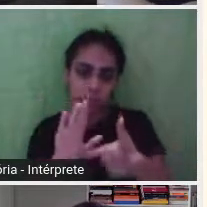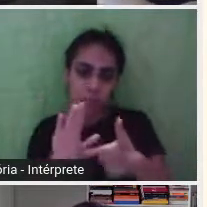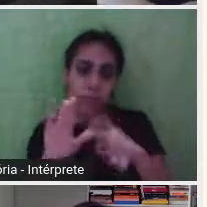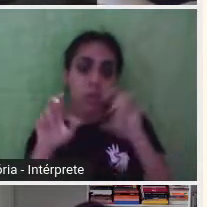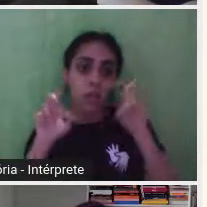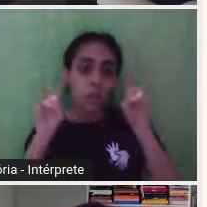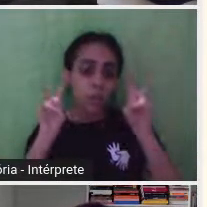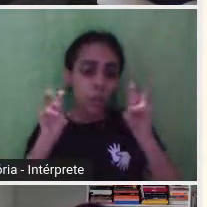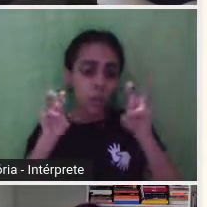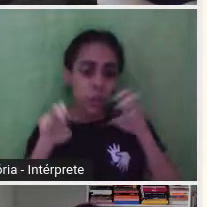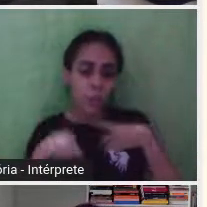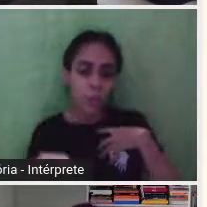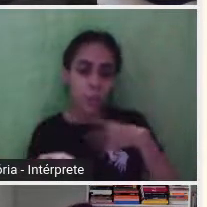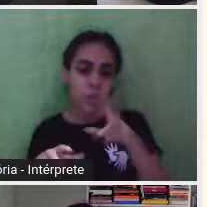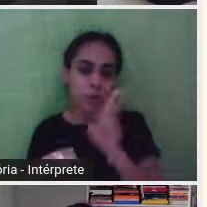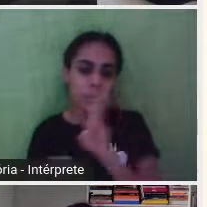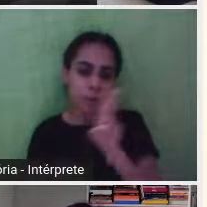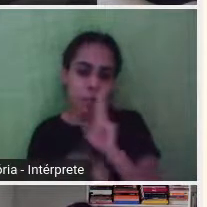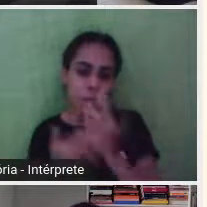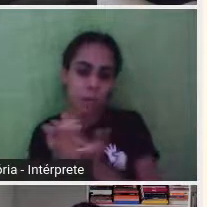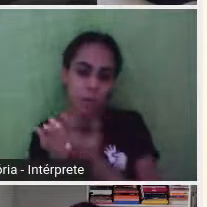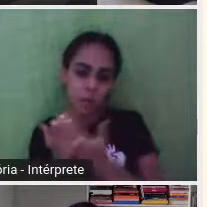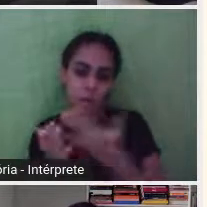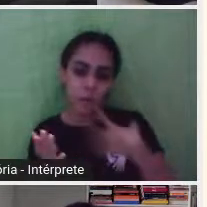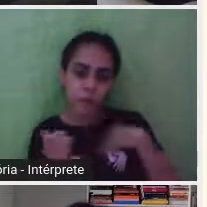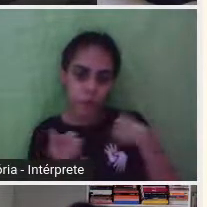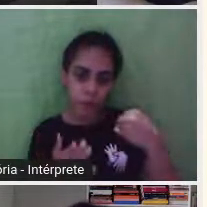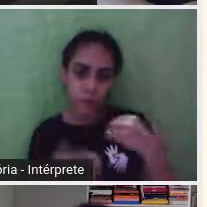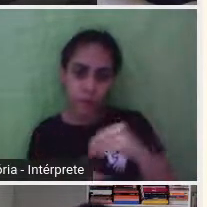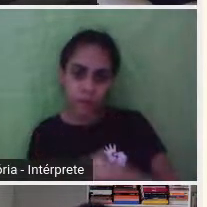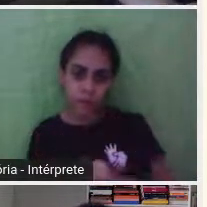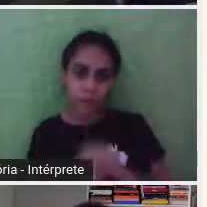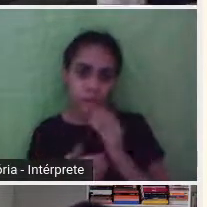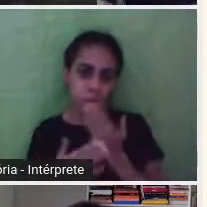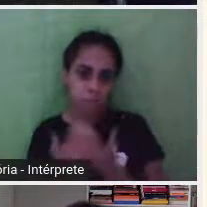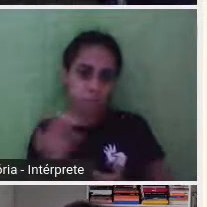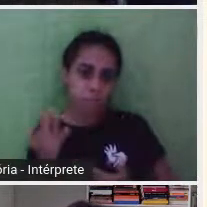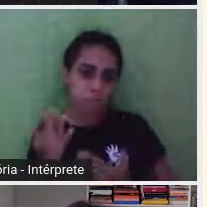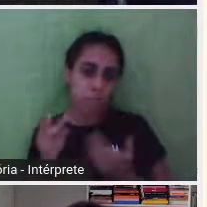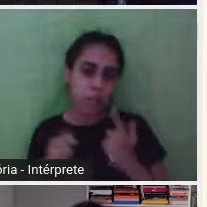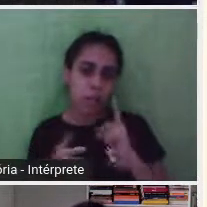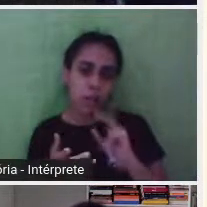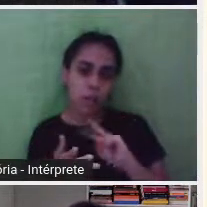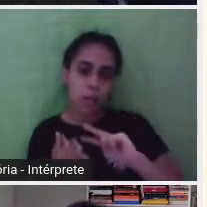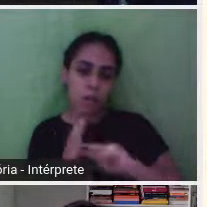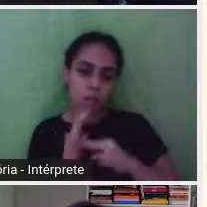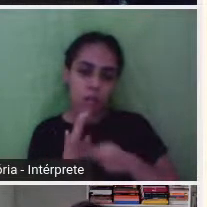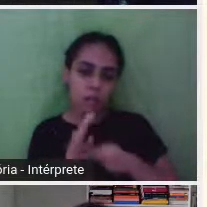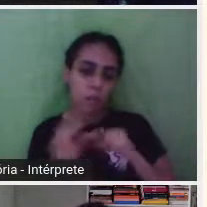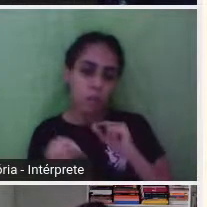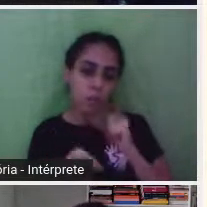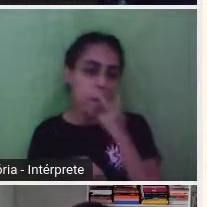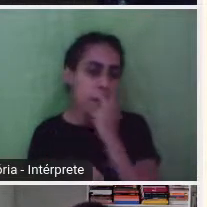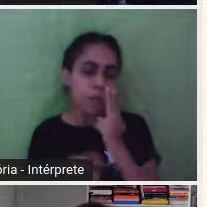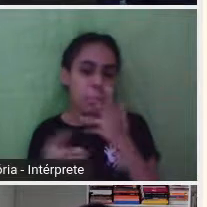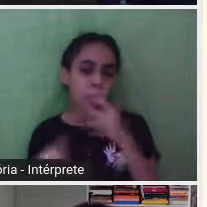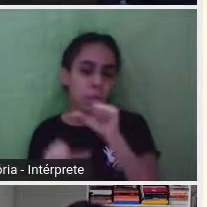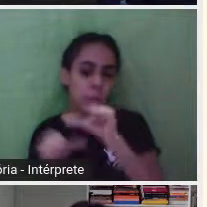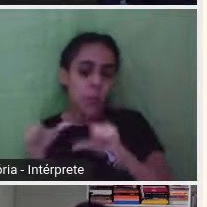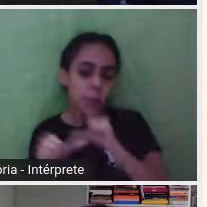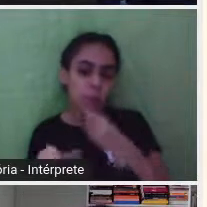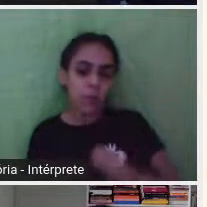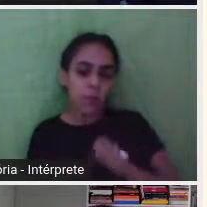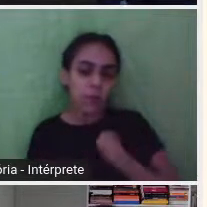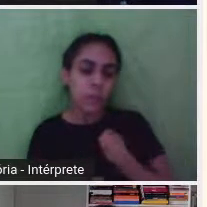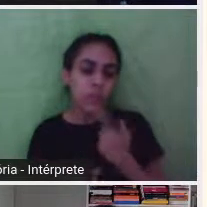perdida, esse desmoronamento, essa desconfiguração de si, começa quando ela decide romper, e